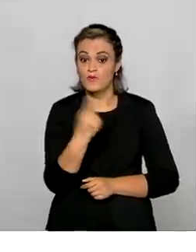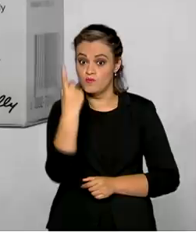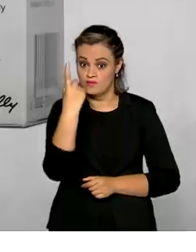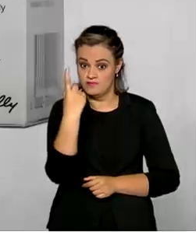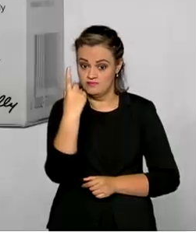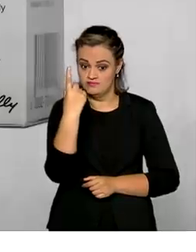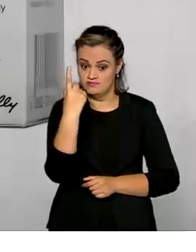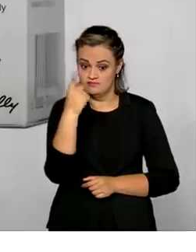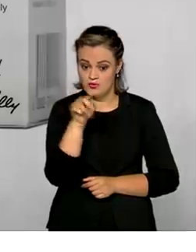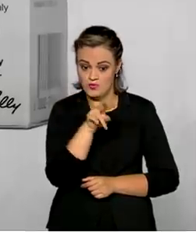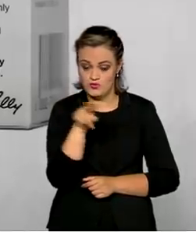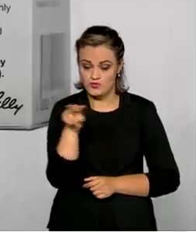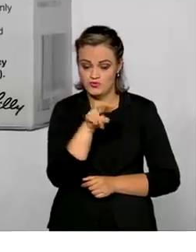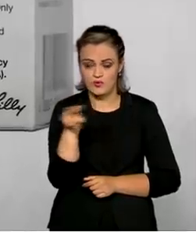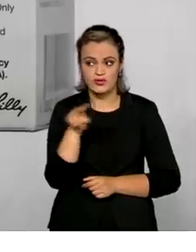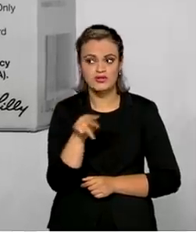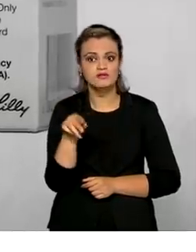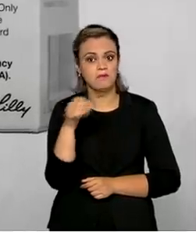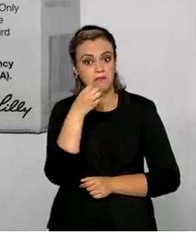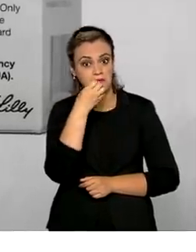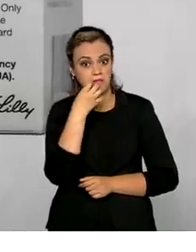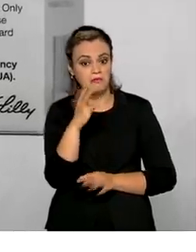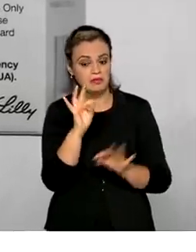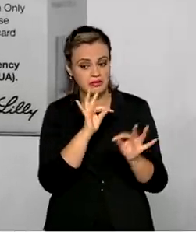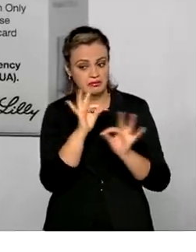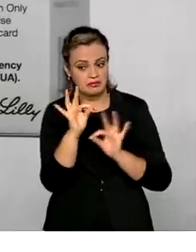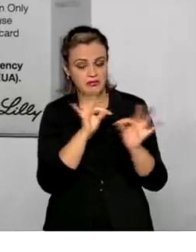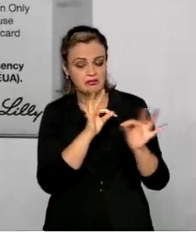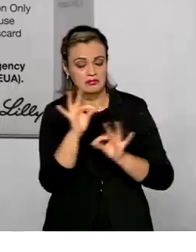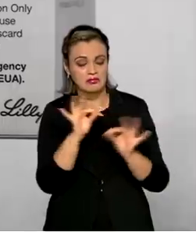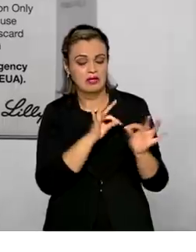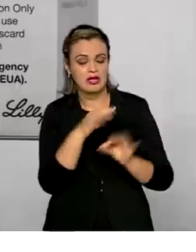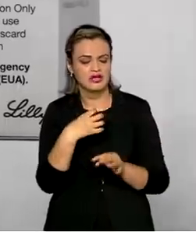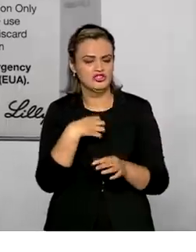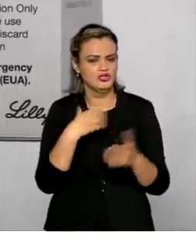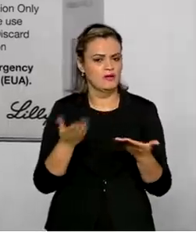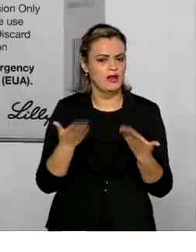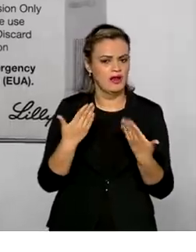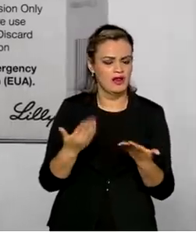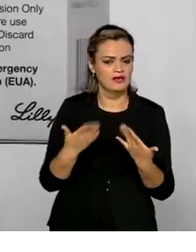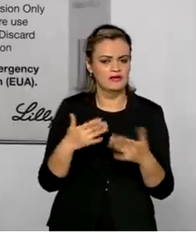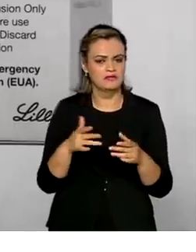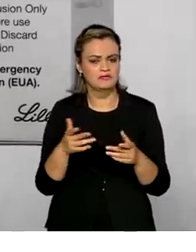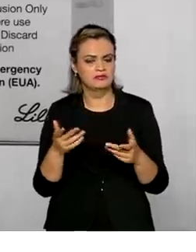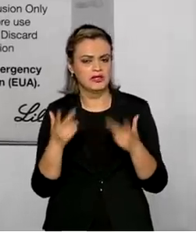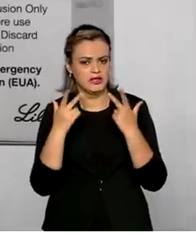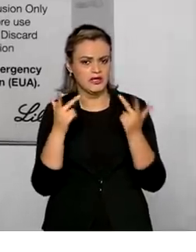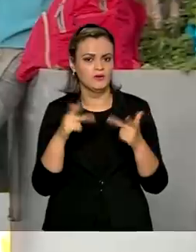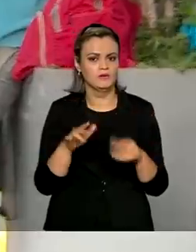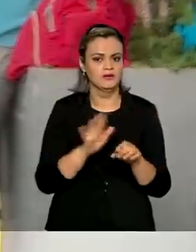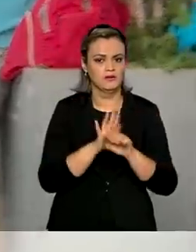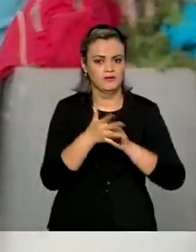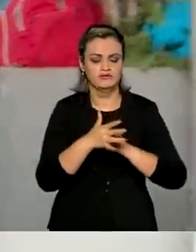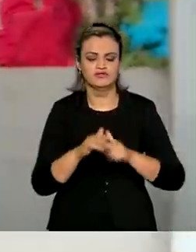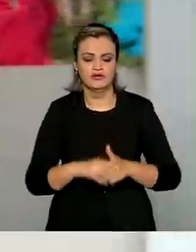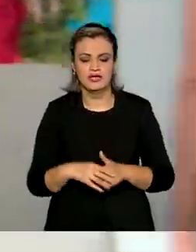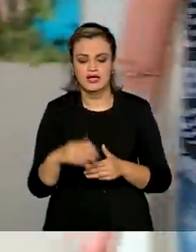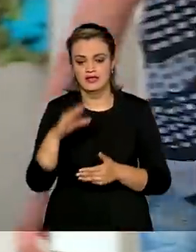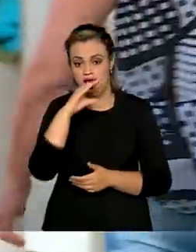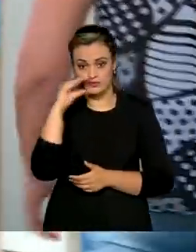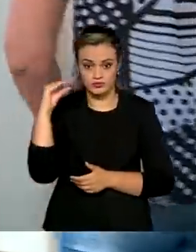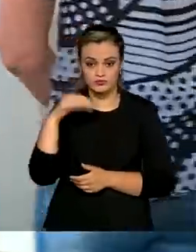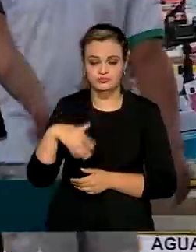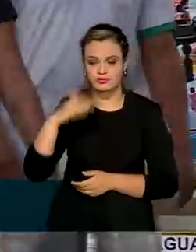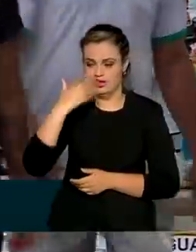única apresentou resultados promissores no tratamento das formas leve e moderada da Covid-19 em adultos e